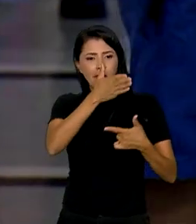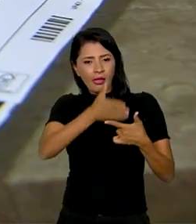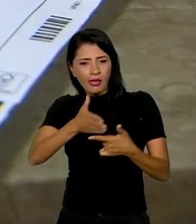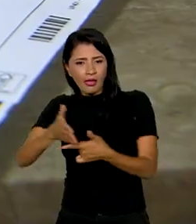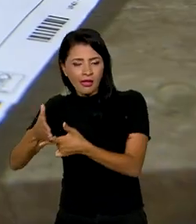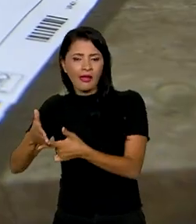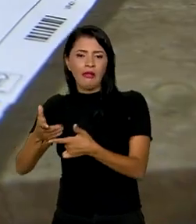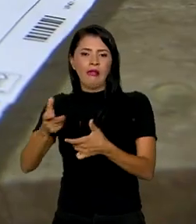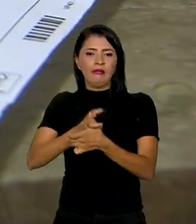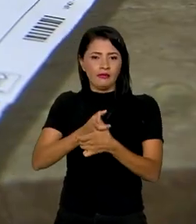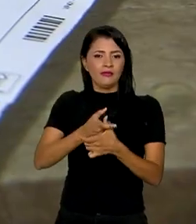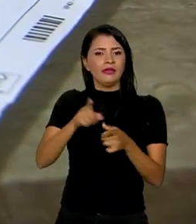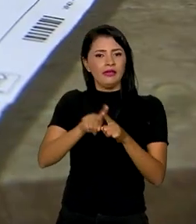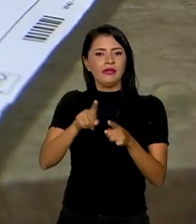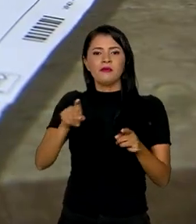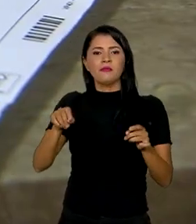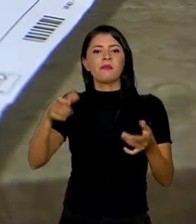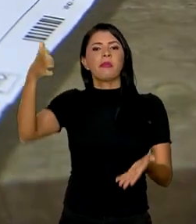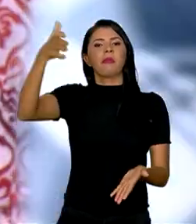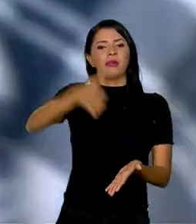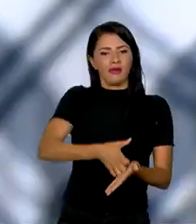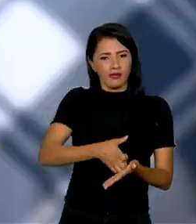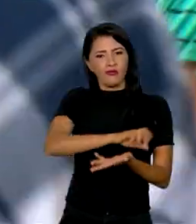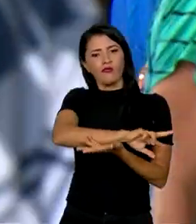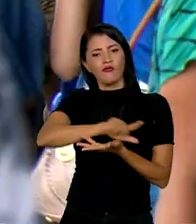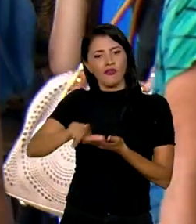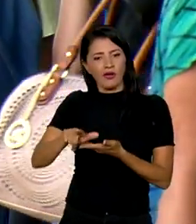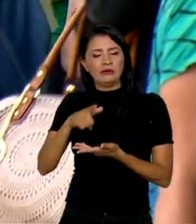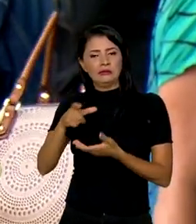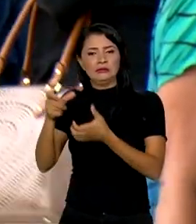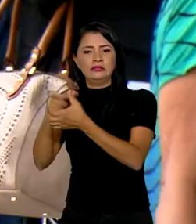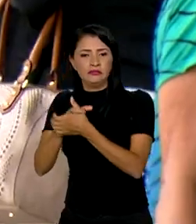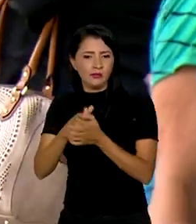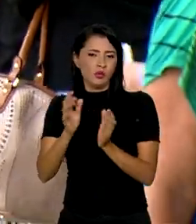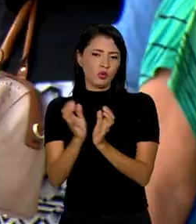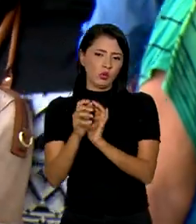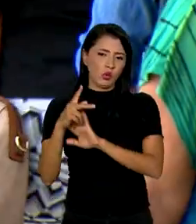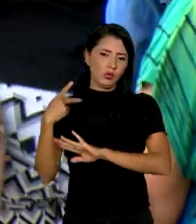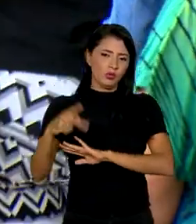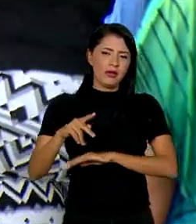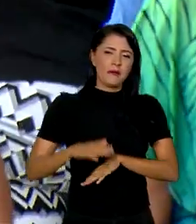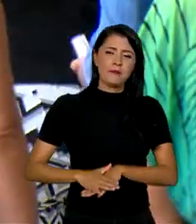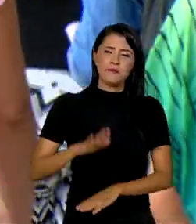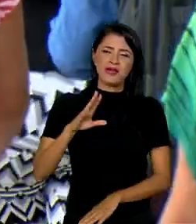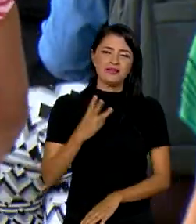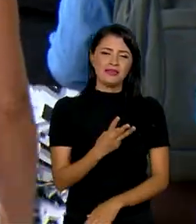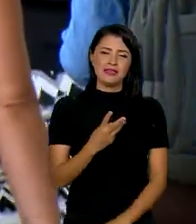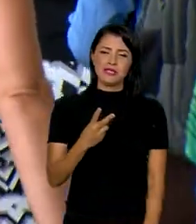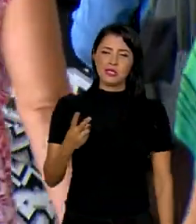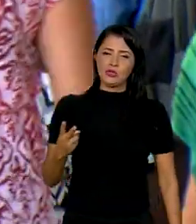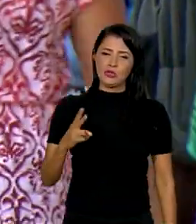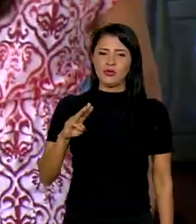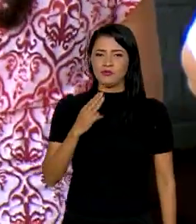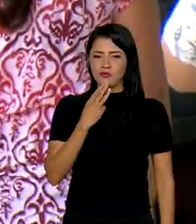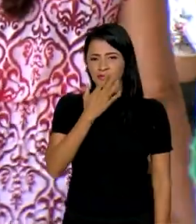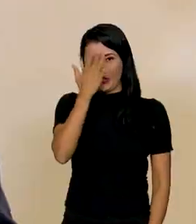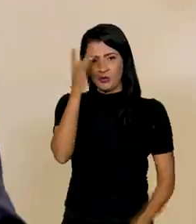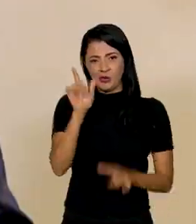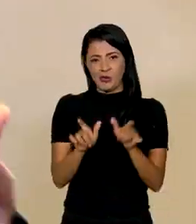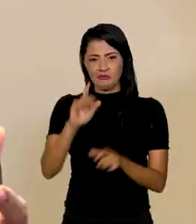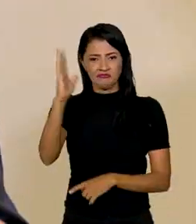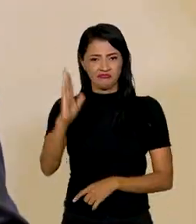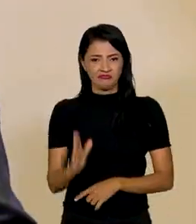débitos com os mais diversos credores para um determinado grupo de mais de 32 milhões de brasileiros.